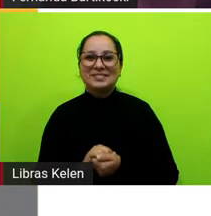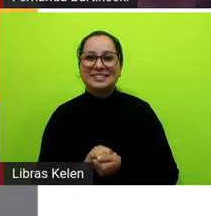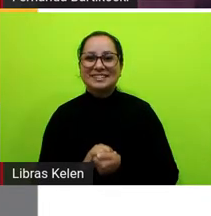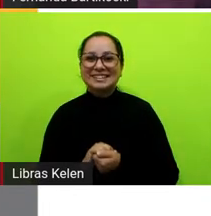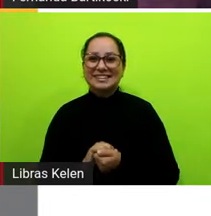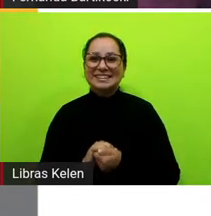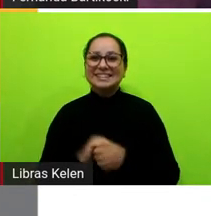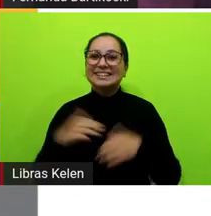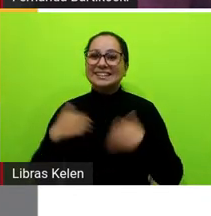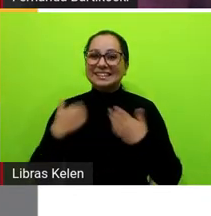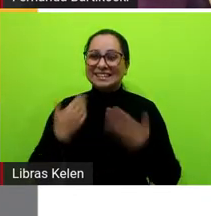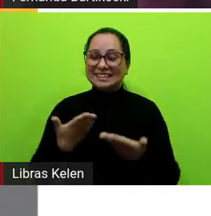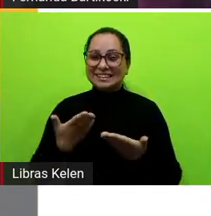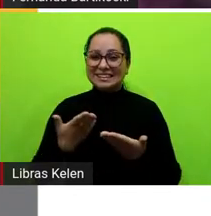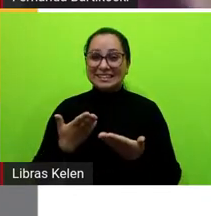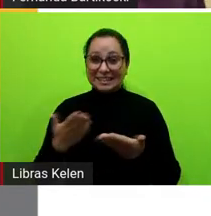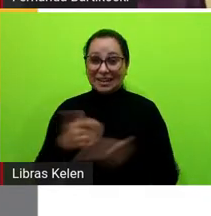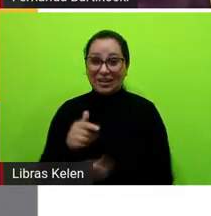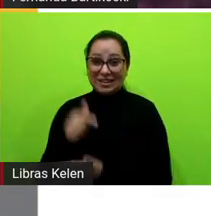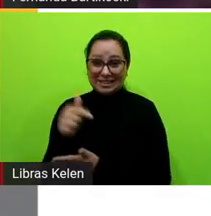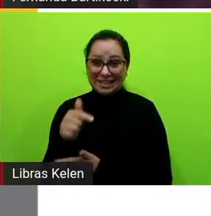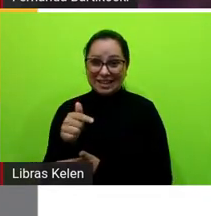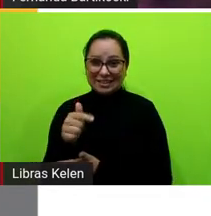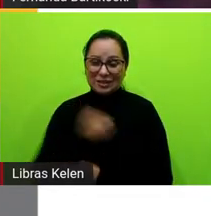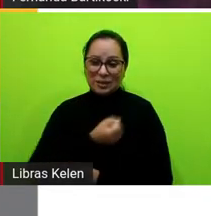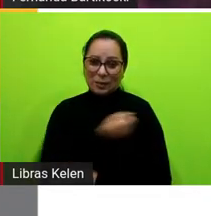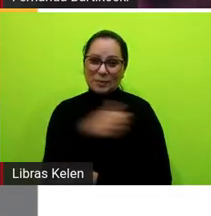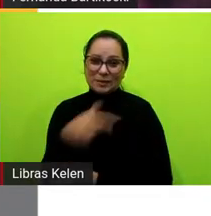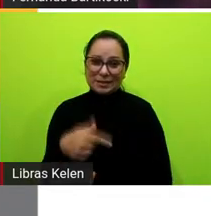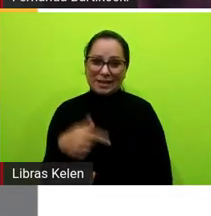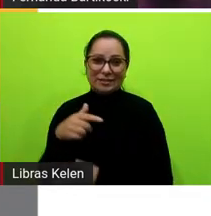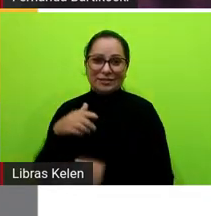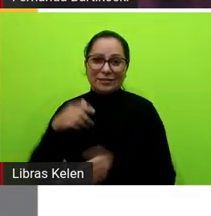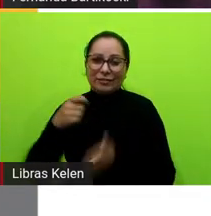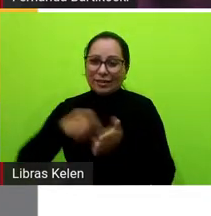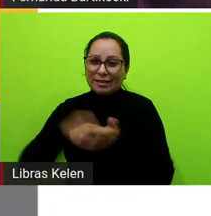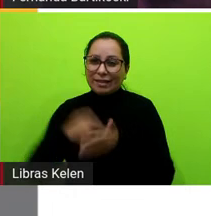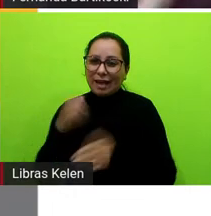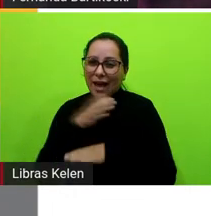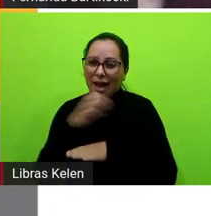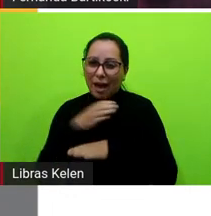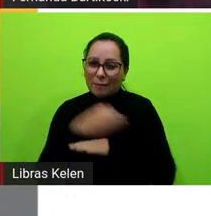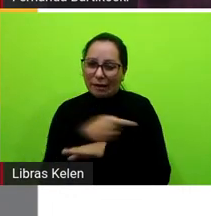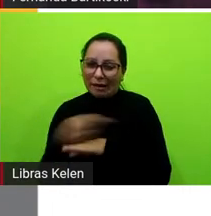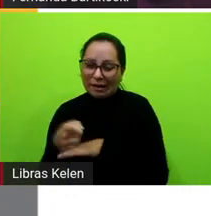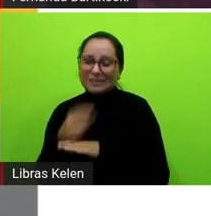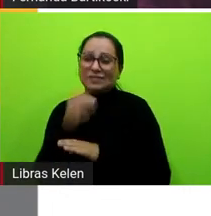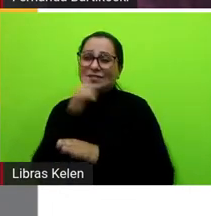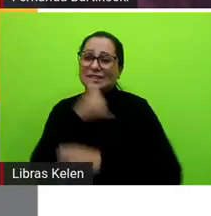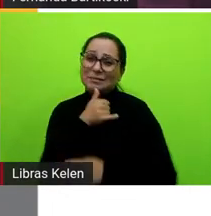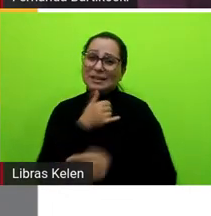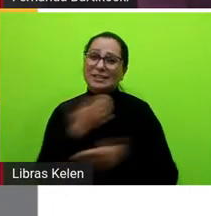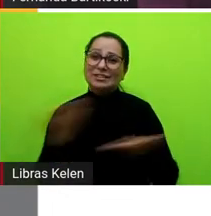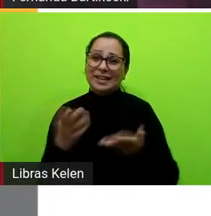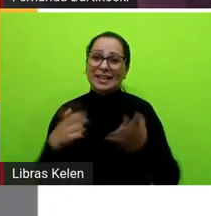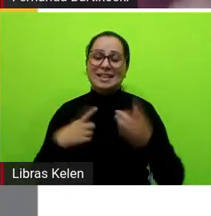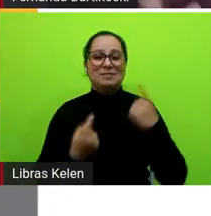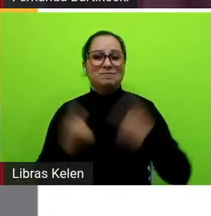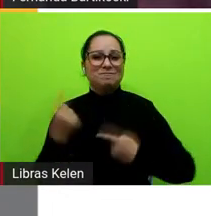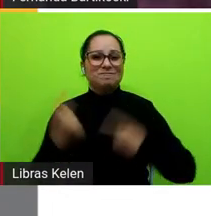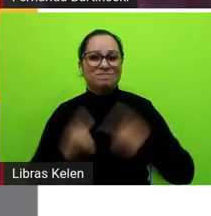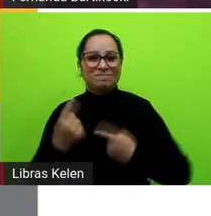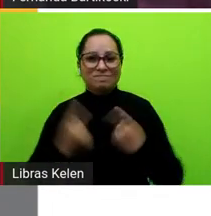então vamos para sete vou tentar sair um pouco mais rápida infelizmente porque aqui eu acho que tem uma discussão são